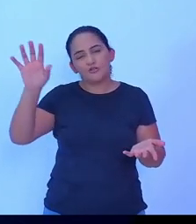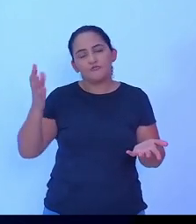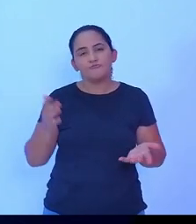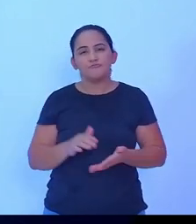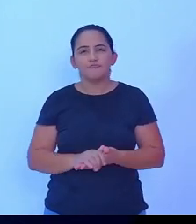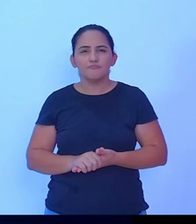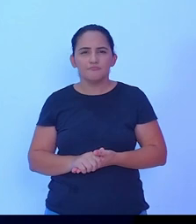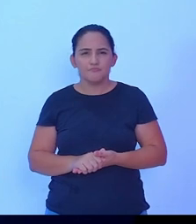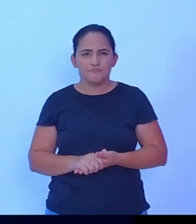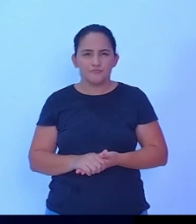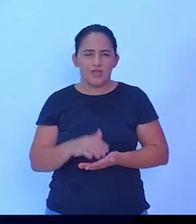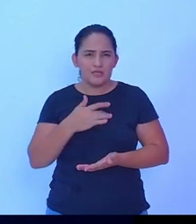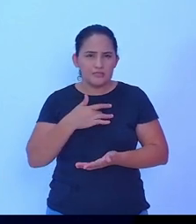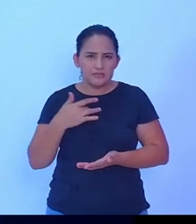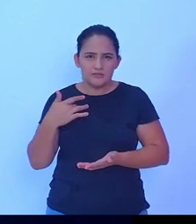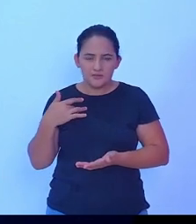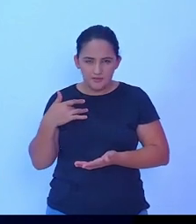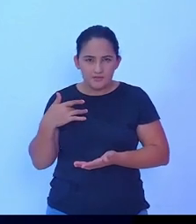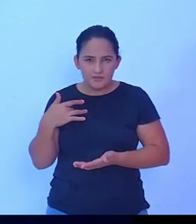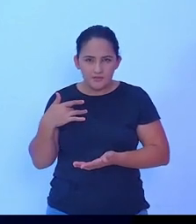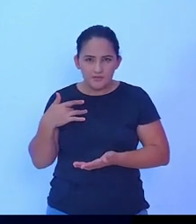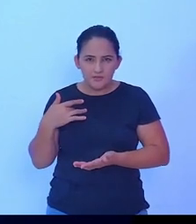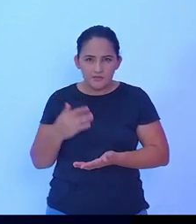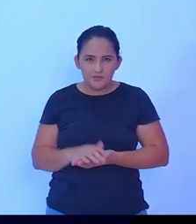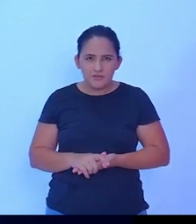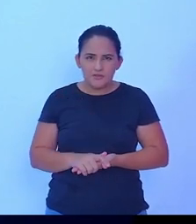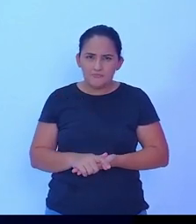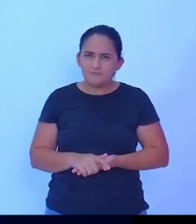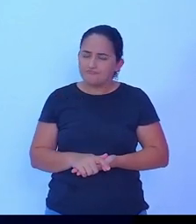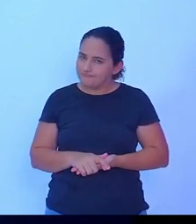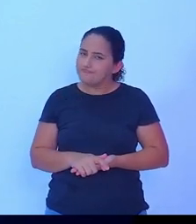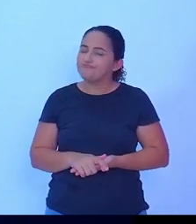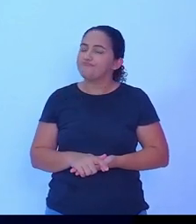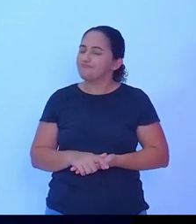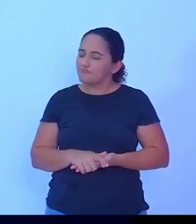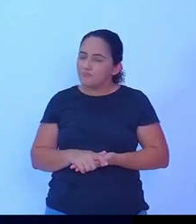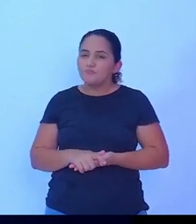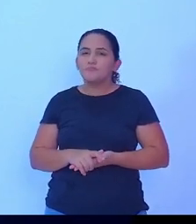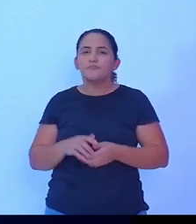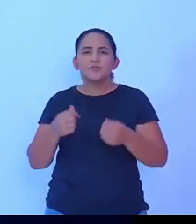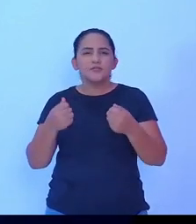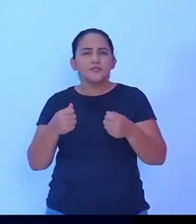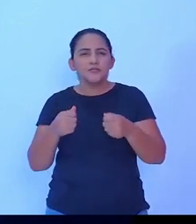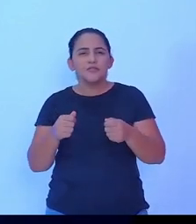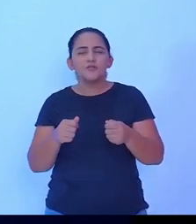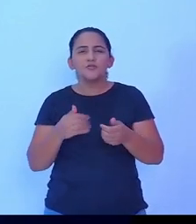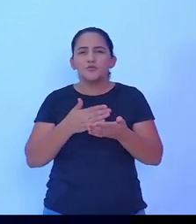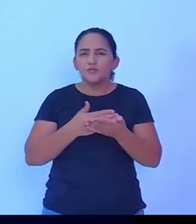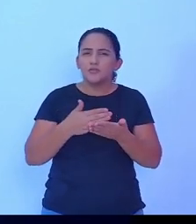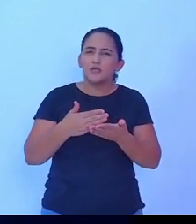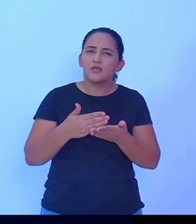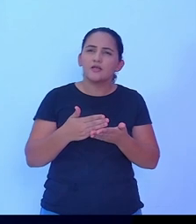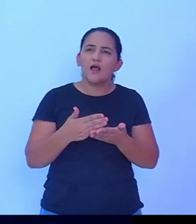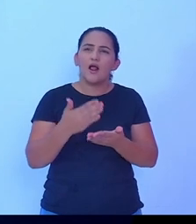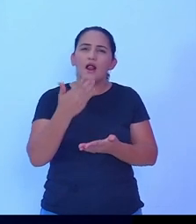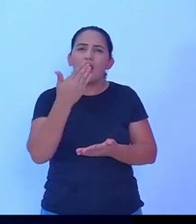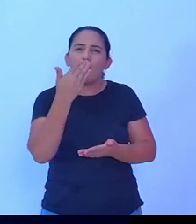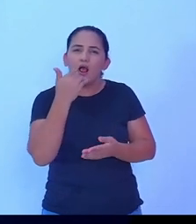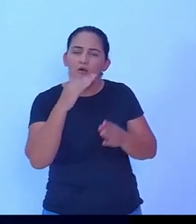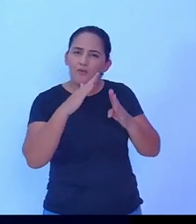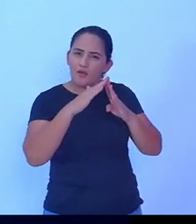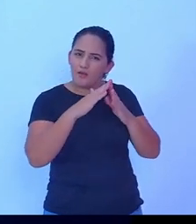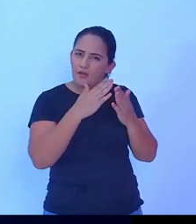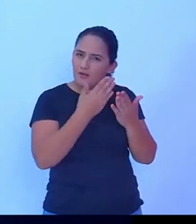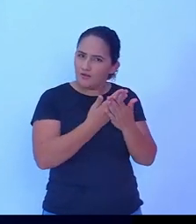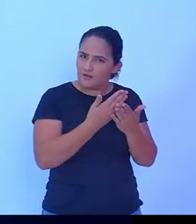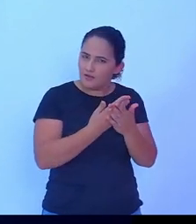E a saúde é uma coisa que ela faz parte, desde a alimentação na escola, nós temos que ter